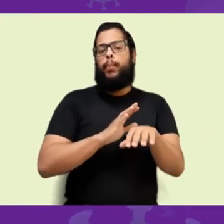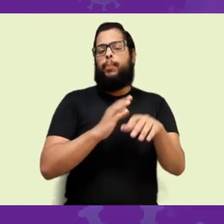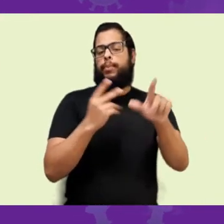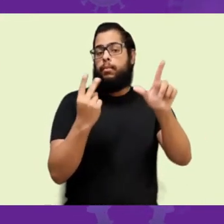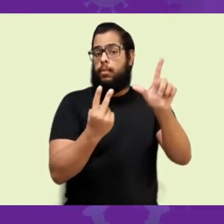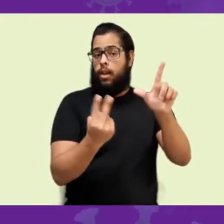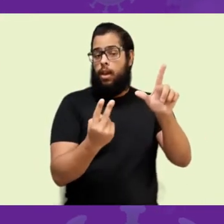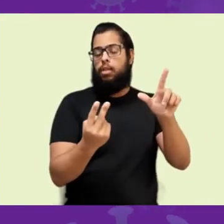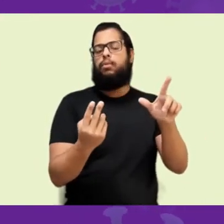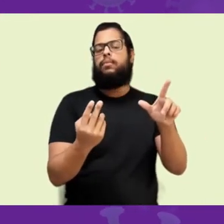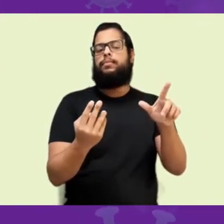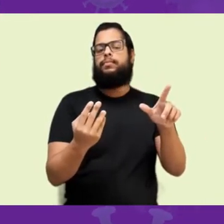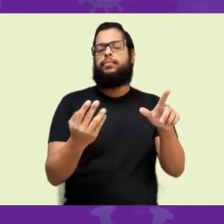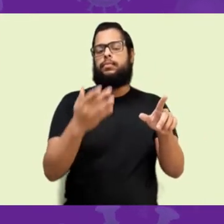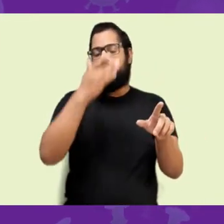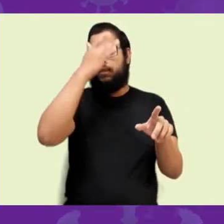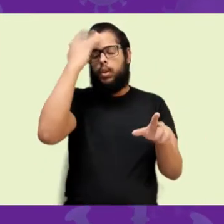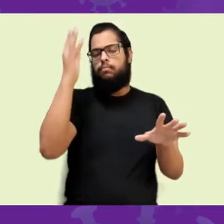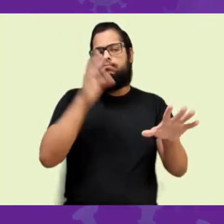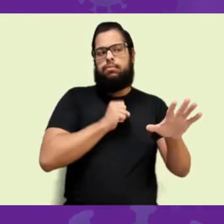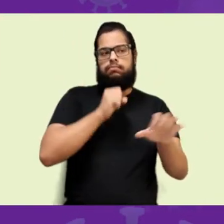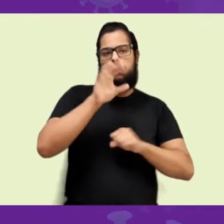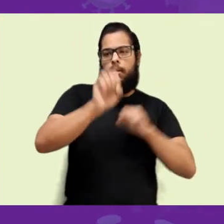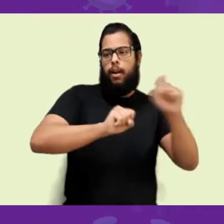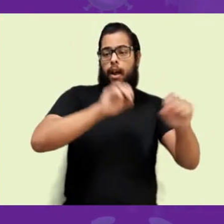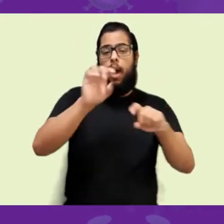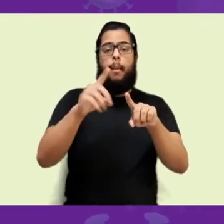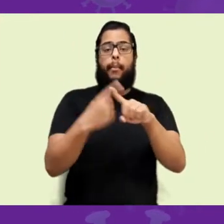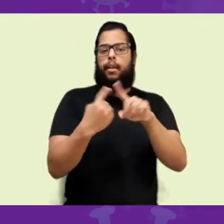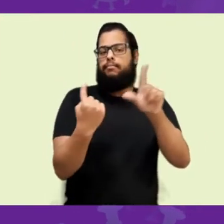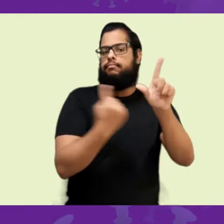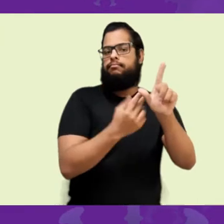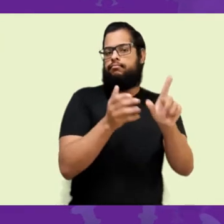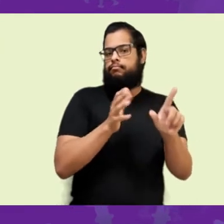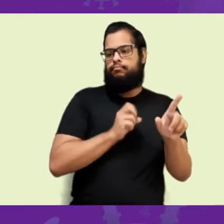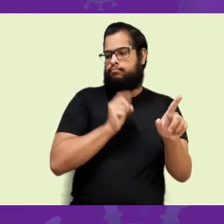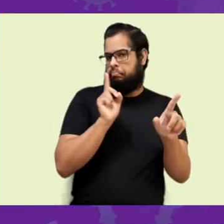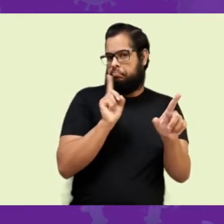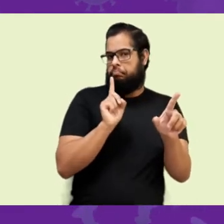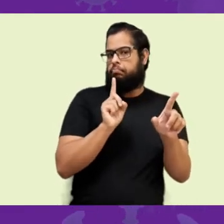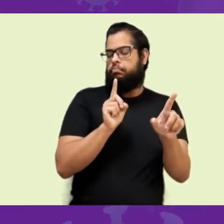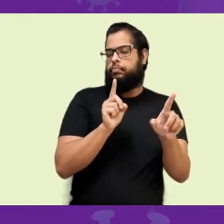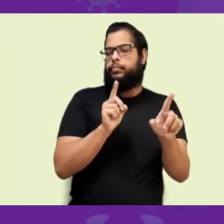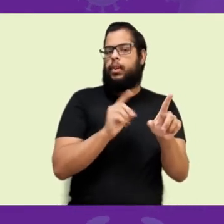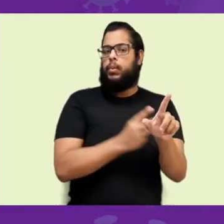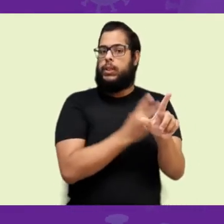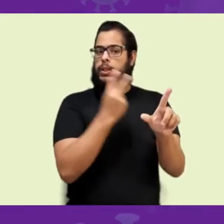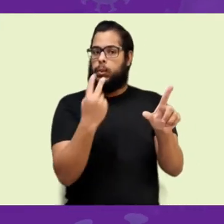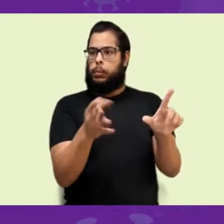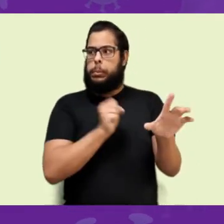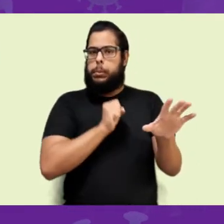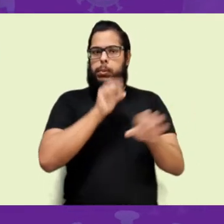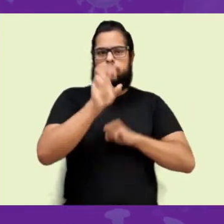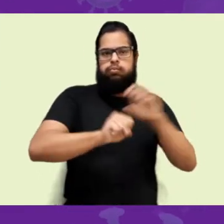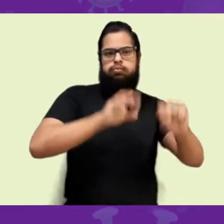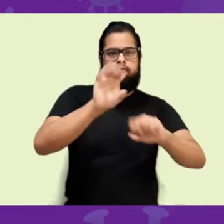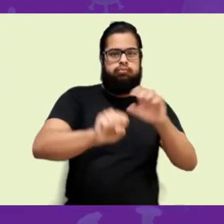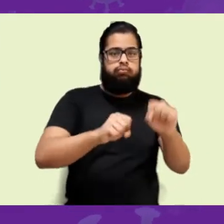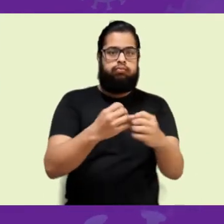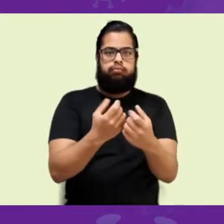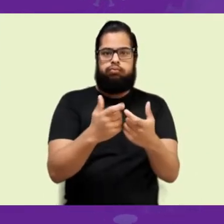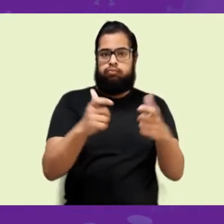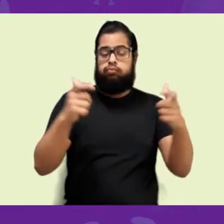no primeiro momento, ou seja, na primeira onda, elas agora, na hora que libera um pouco, elas começam a pegar a infecção. Se o número de